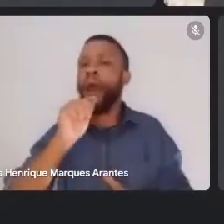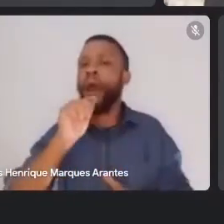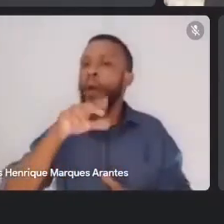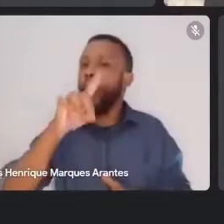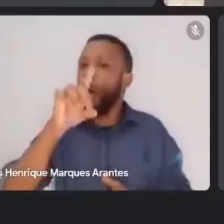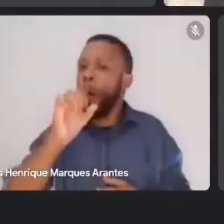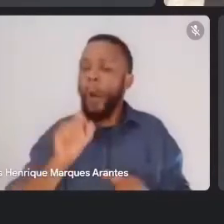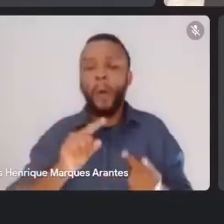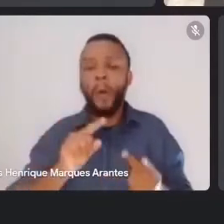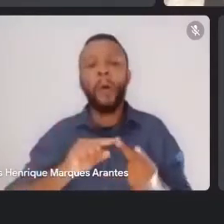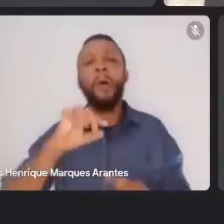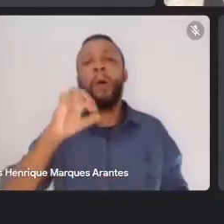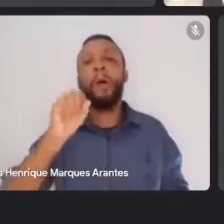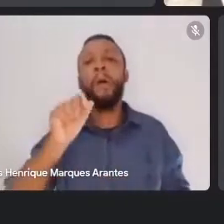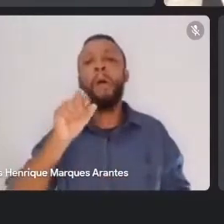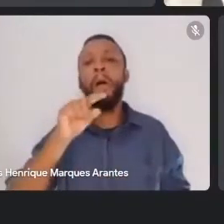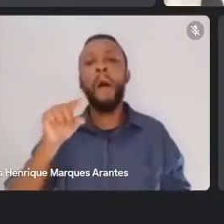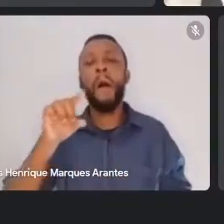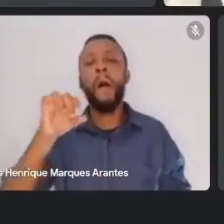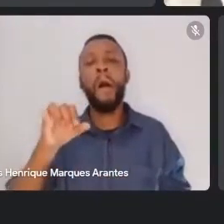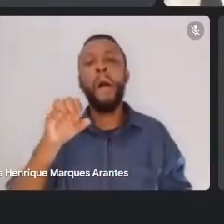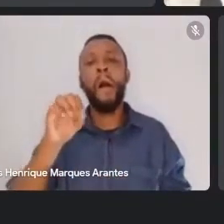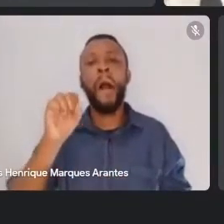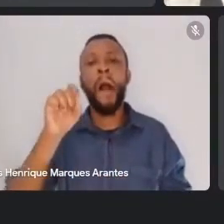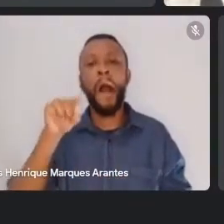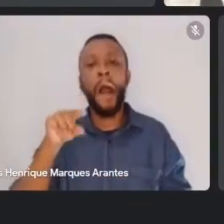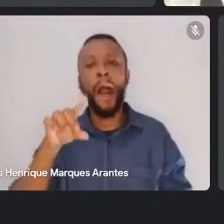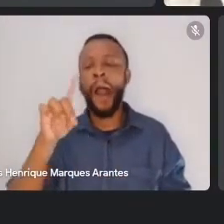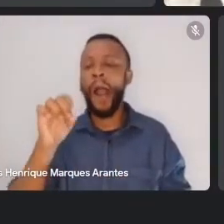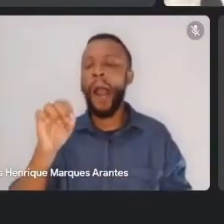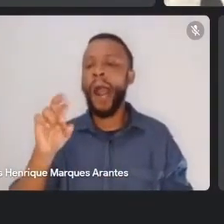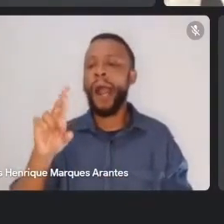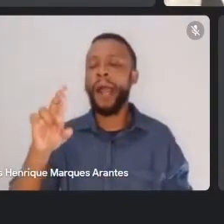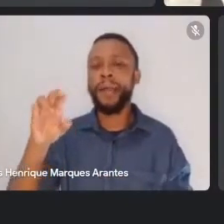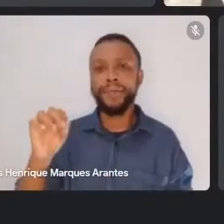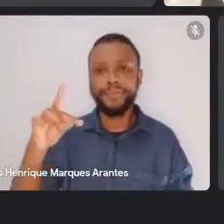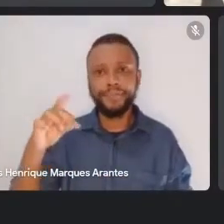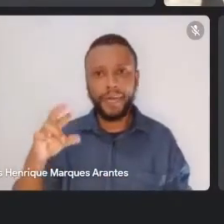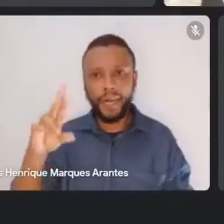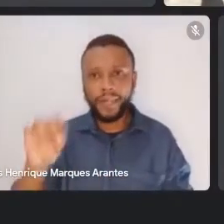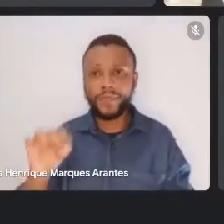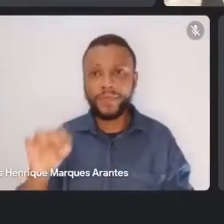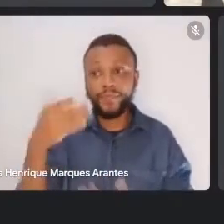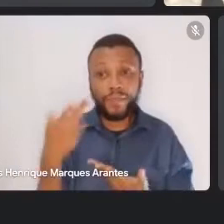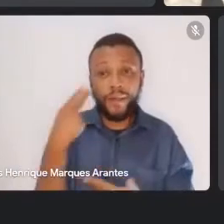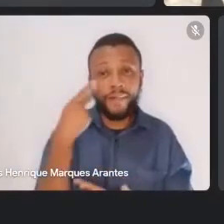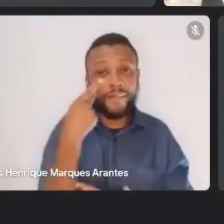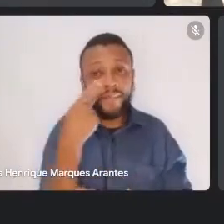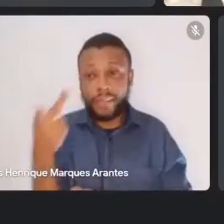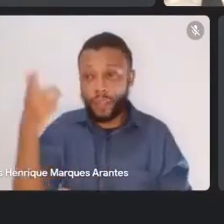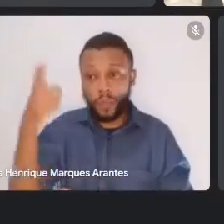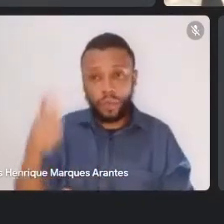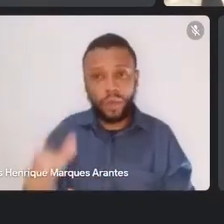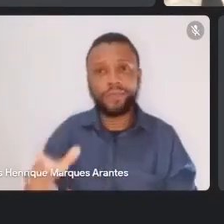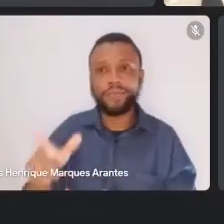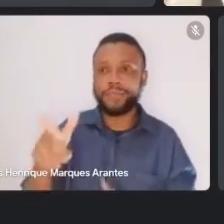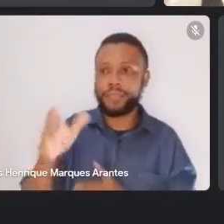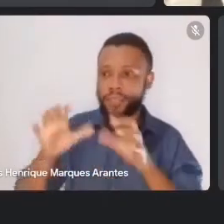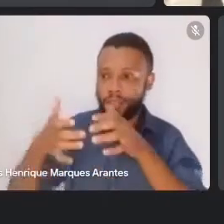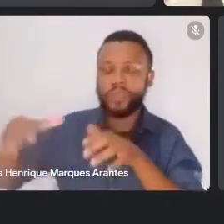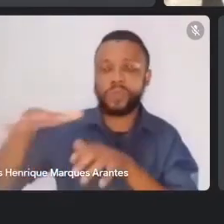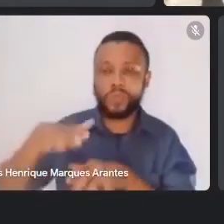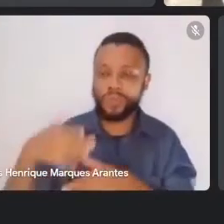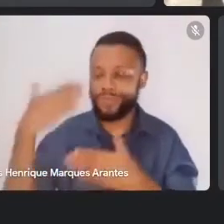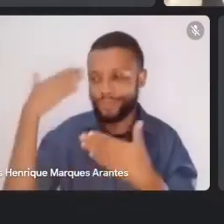Rio Pardo, juntar essa galera toda, revisitar os espaços euclidianos. Vai ser muito bom. Obrigada, Jacó, pela nossa participação. O Davi